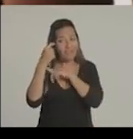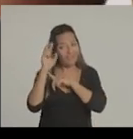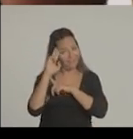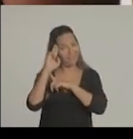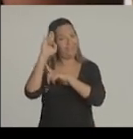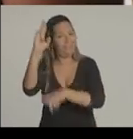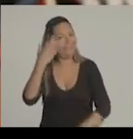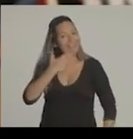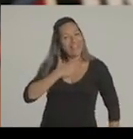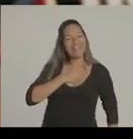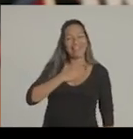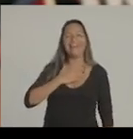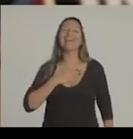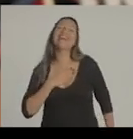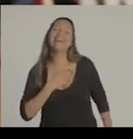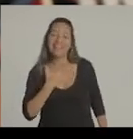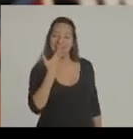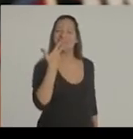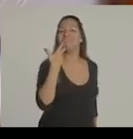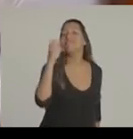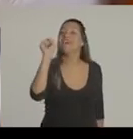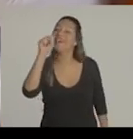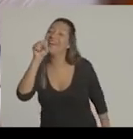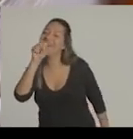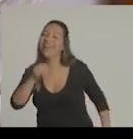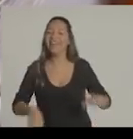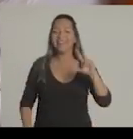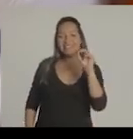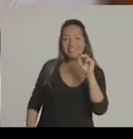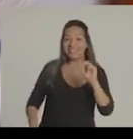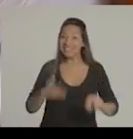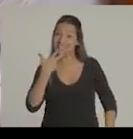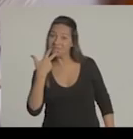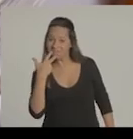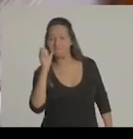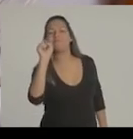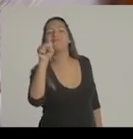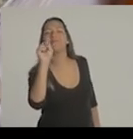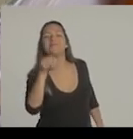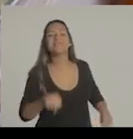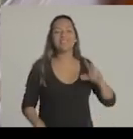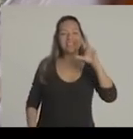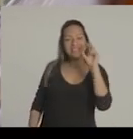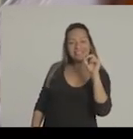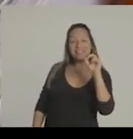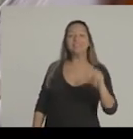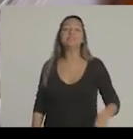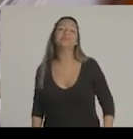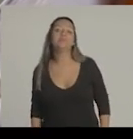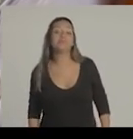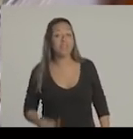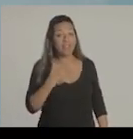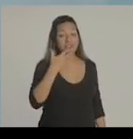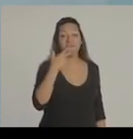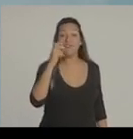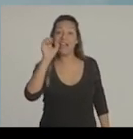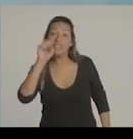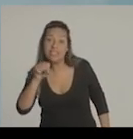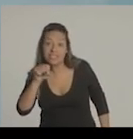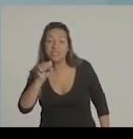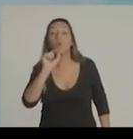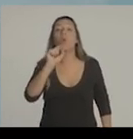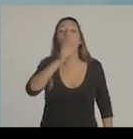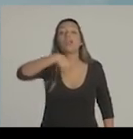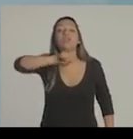Trejo, ele sim me representa. Diga sim, Diga sim,